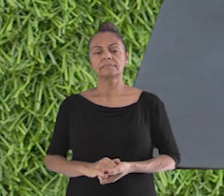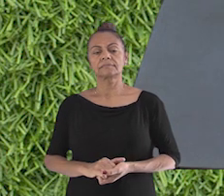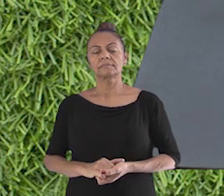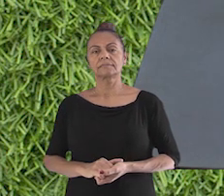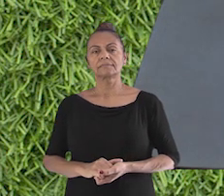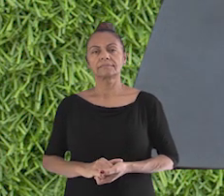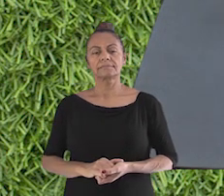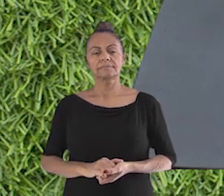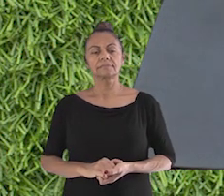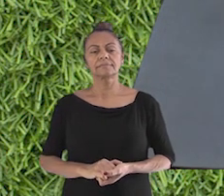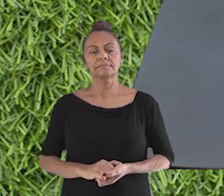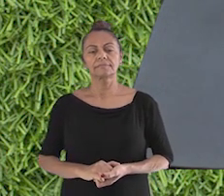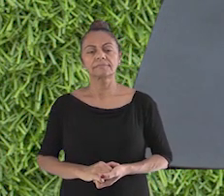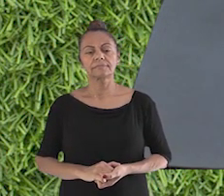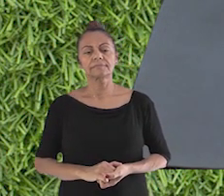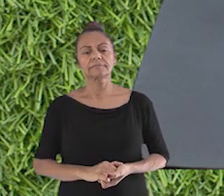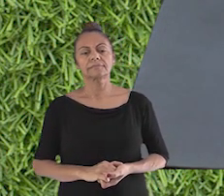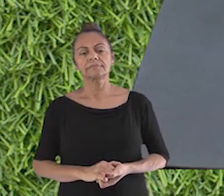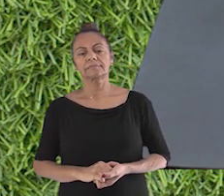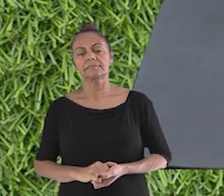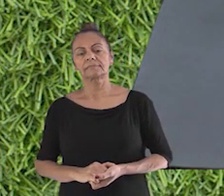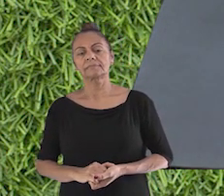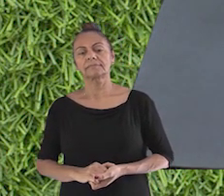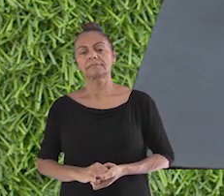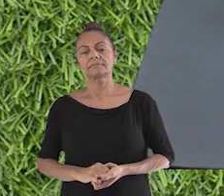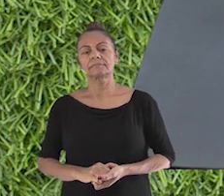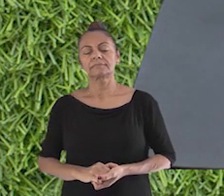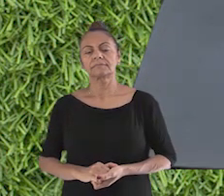fizemos. E recortar.